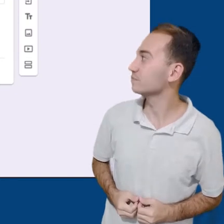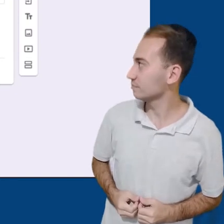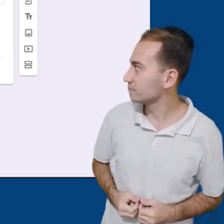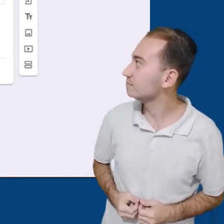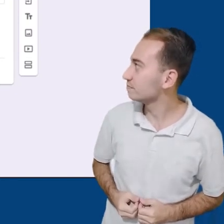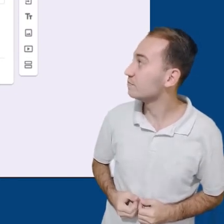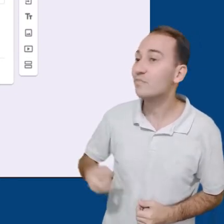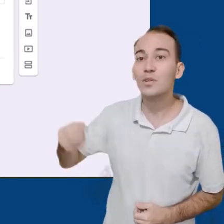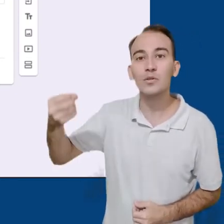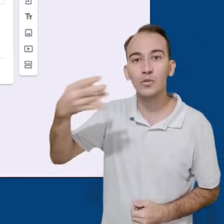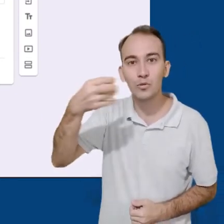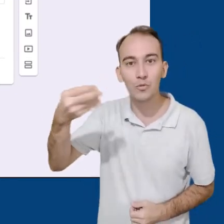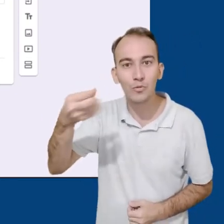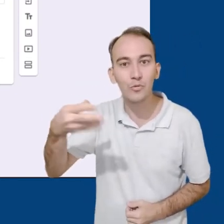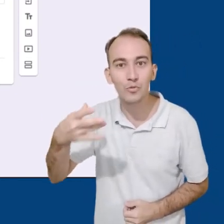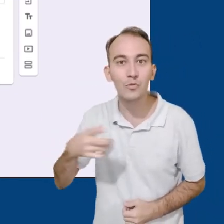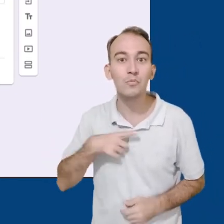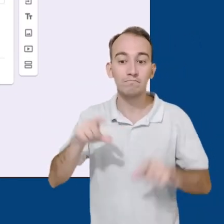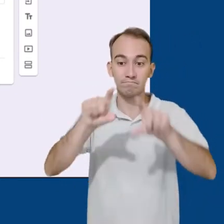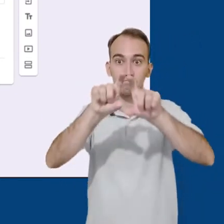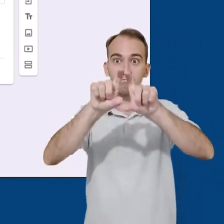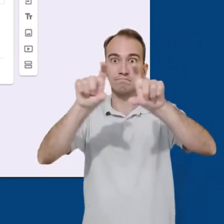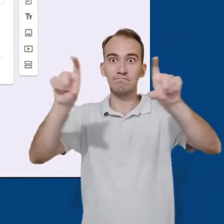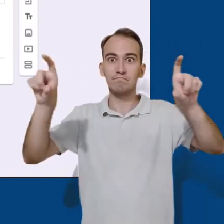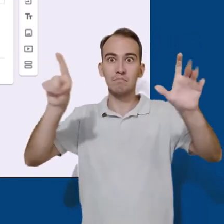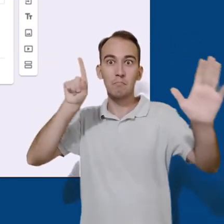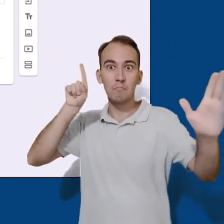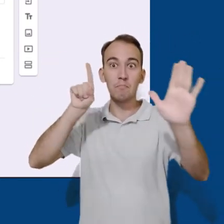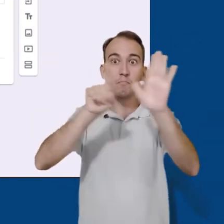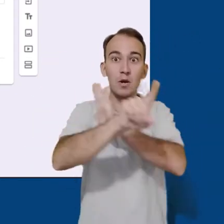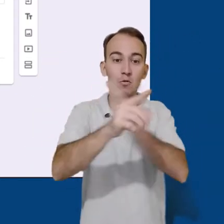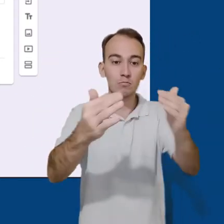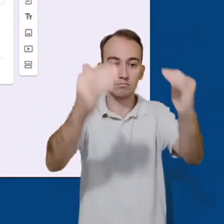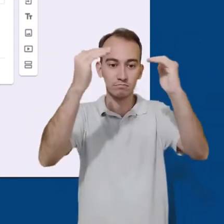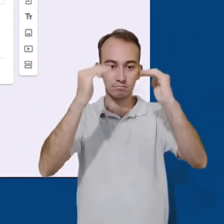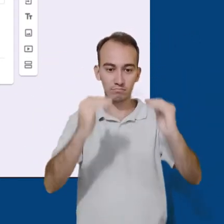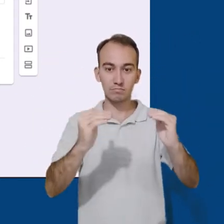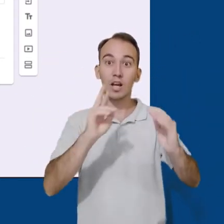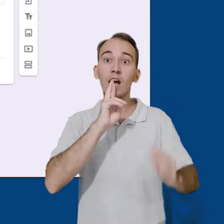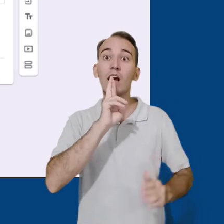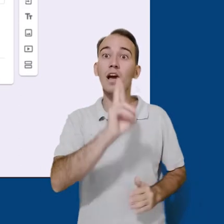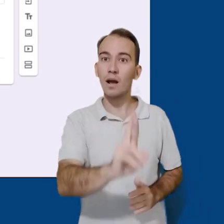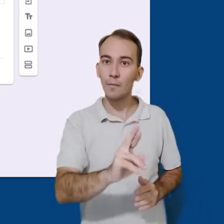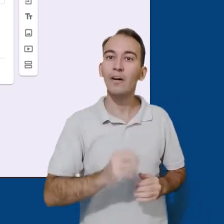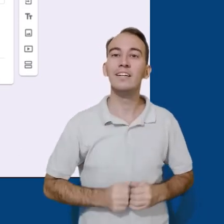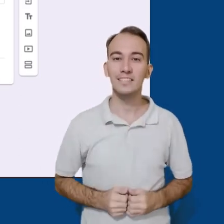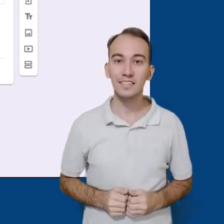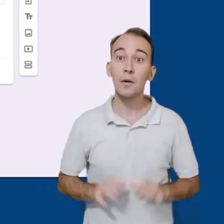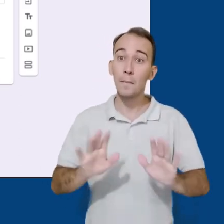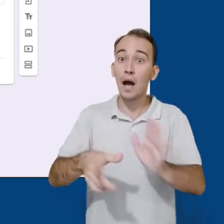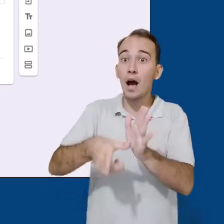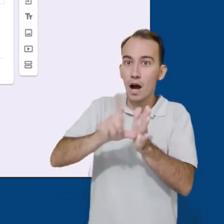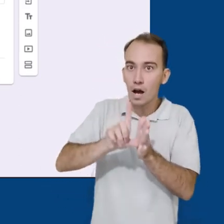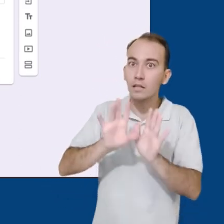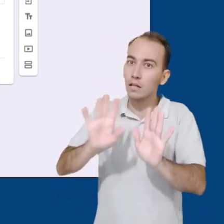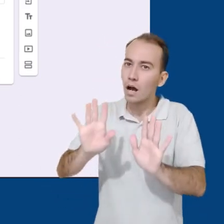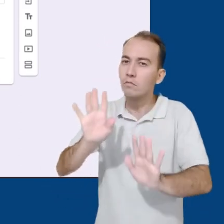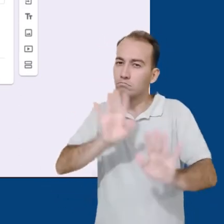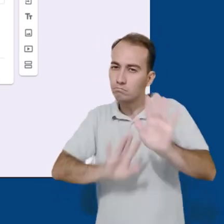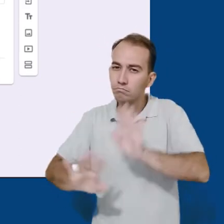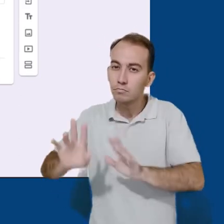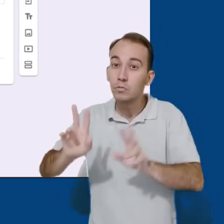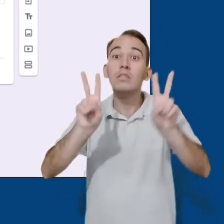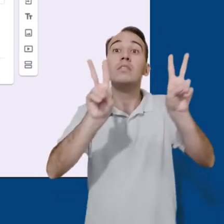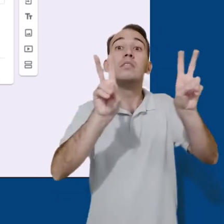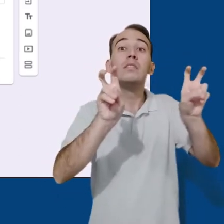novo arquivo, ele já nos oferece um campo para formular uma pergunta e o outro para propor respostas. Antes de começar a editar, vamos dar um